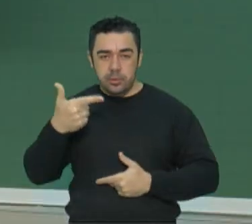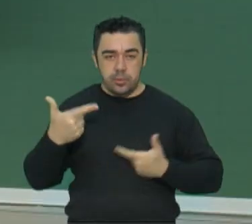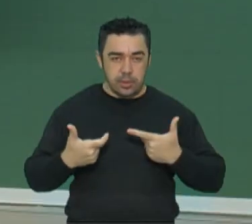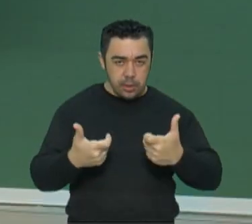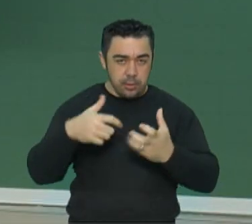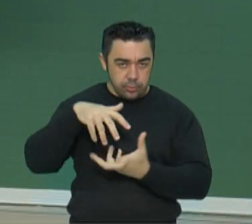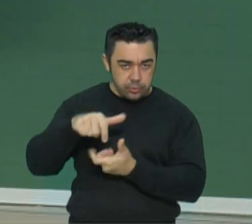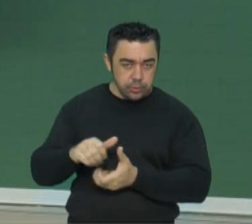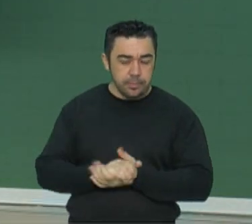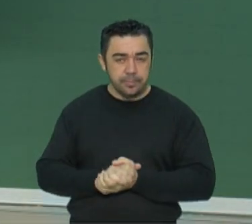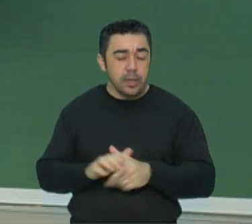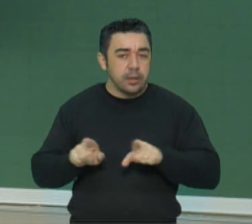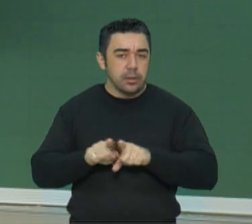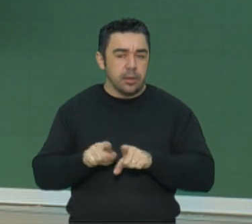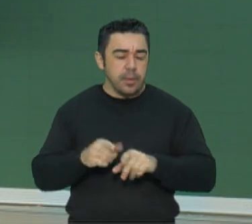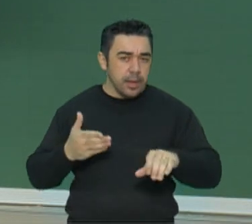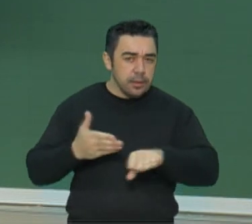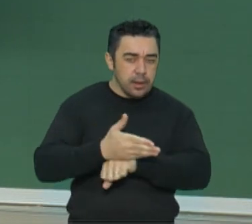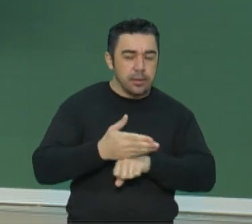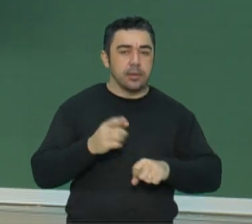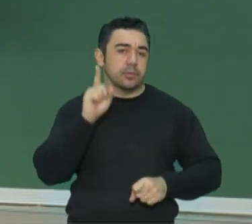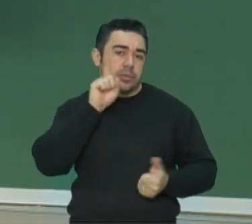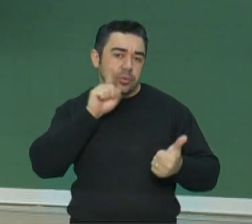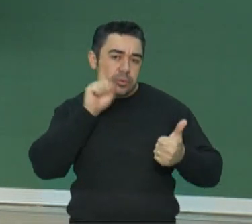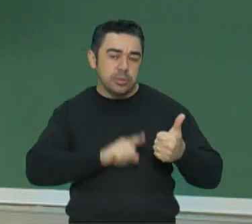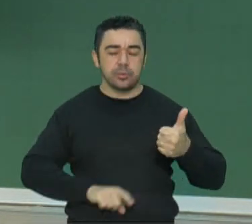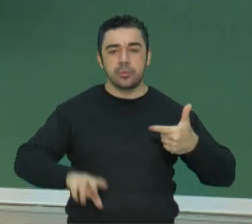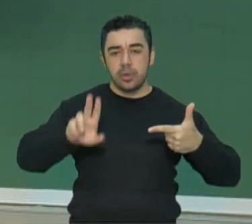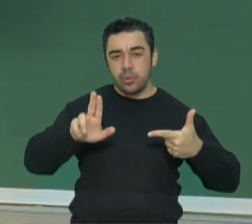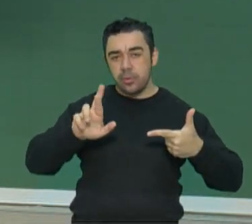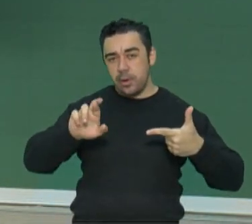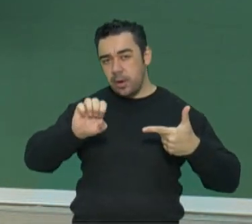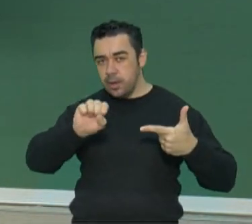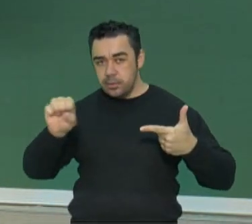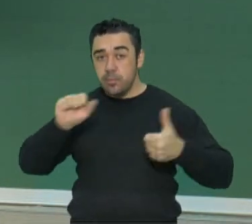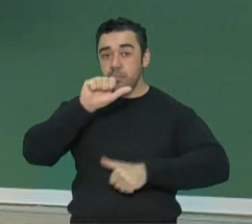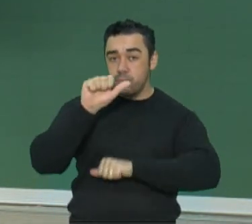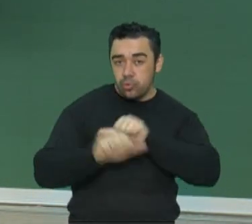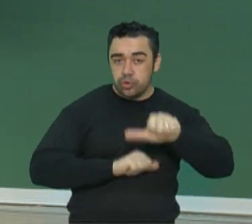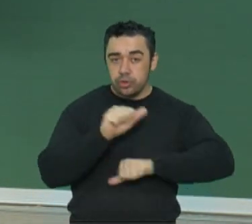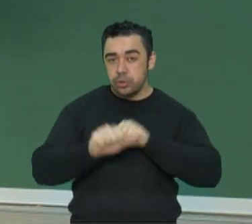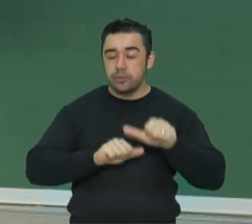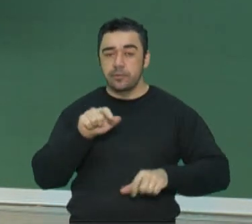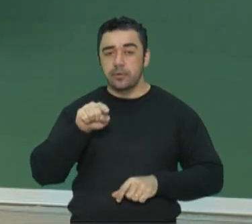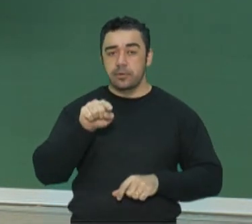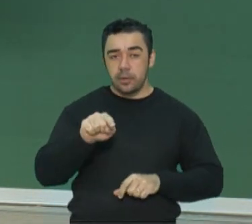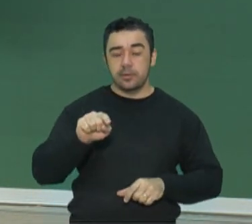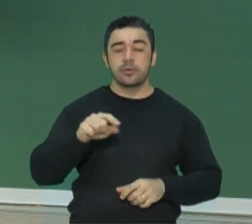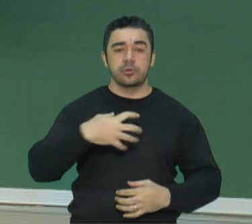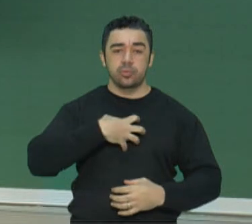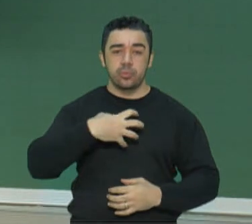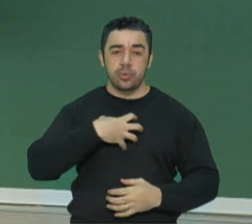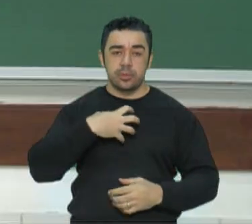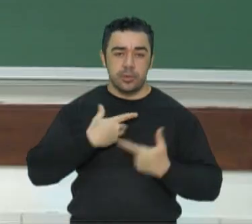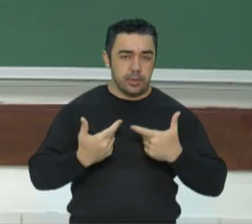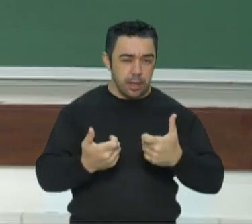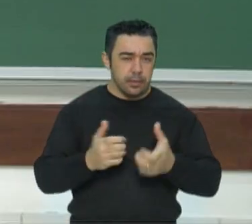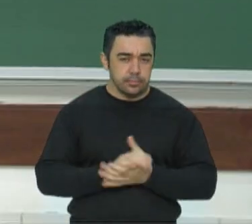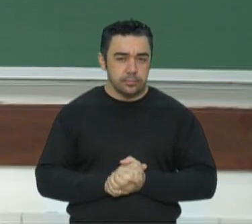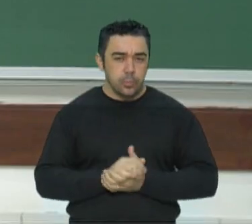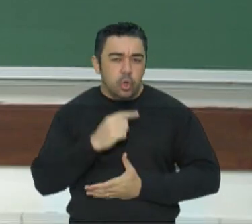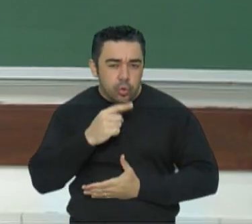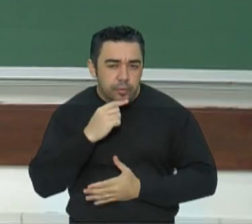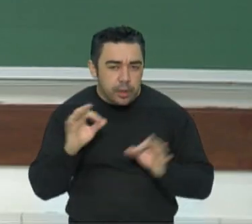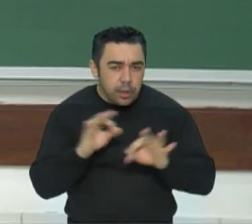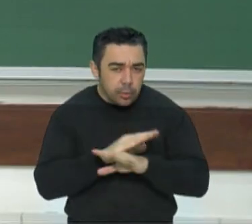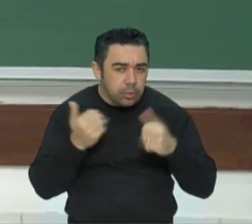a entrada da União Soviética e dos Estados Unidos, modificando o contexto da Segunda Guerra Mundial. Tirou dúvida?